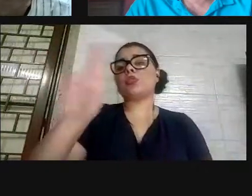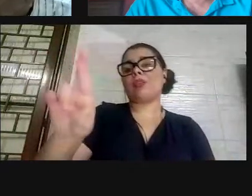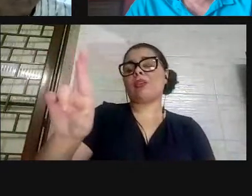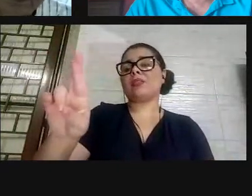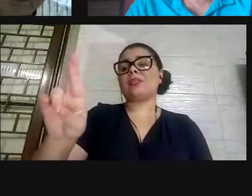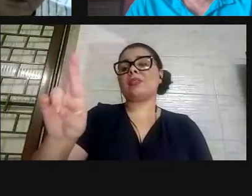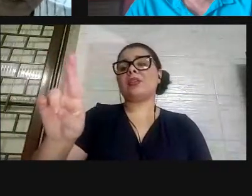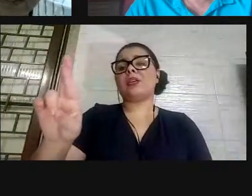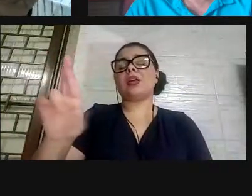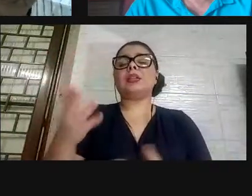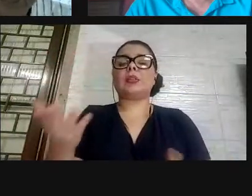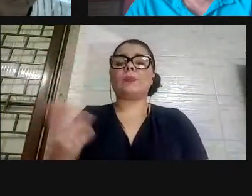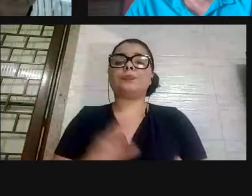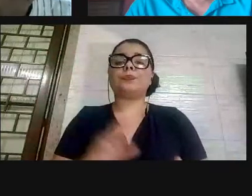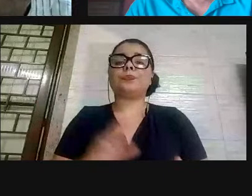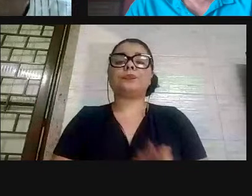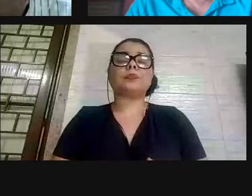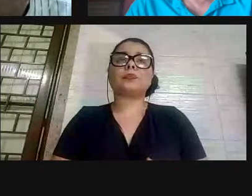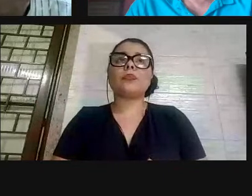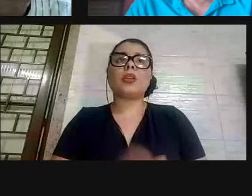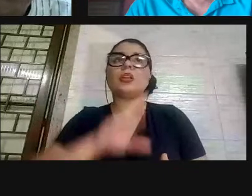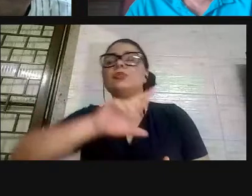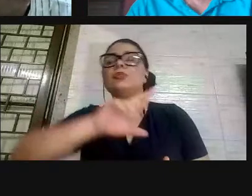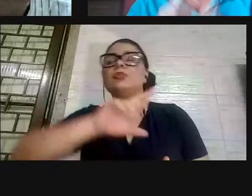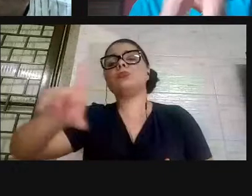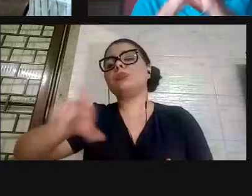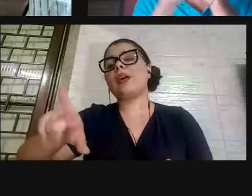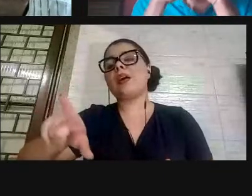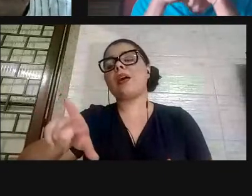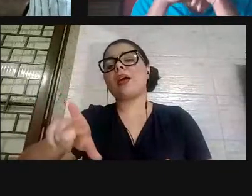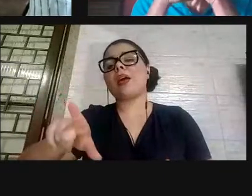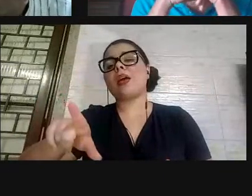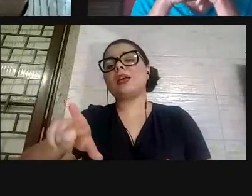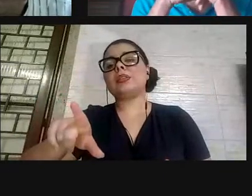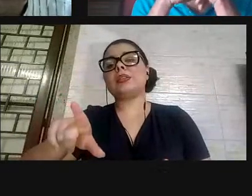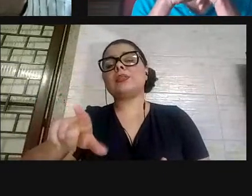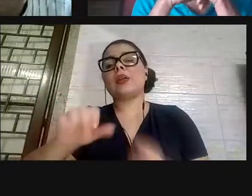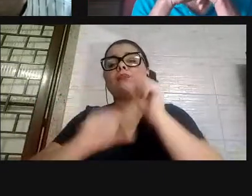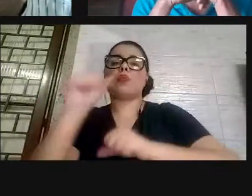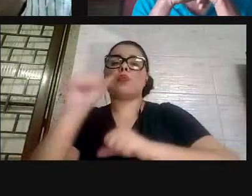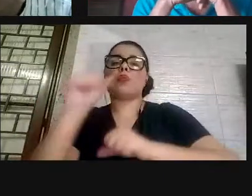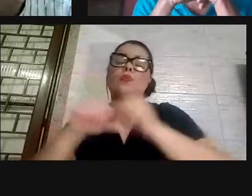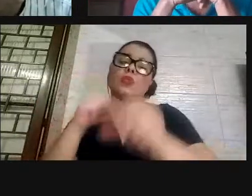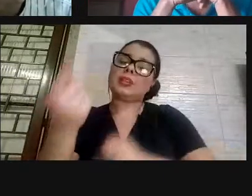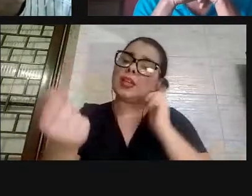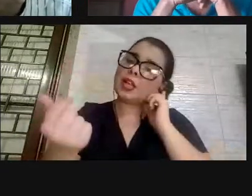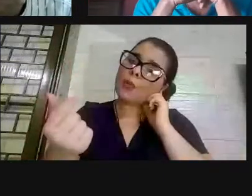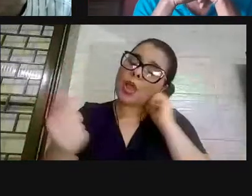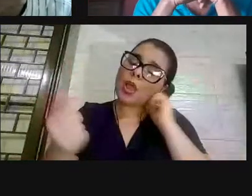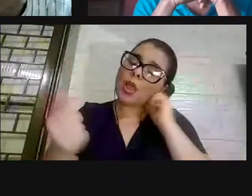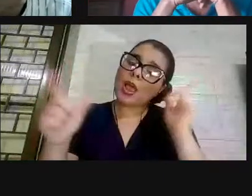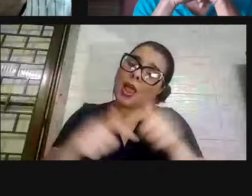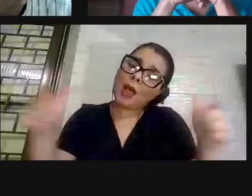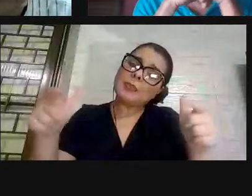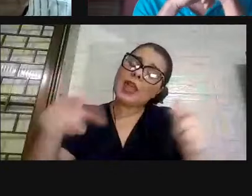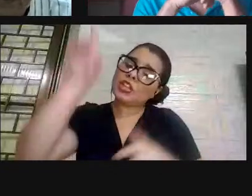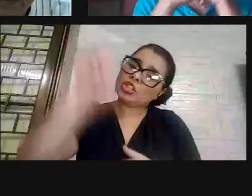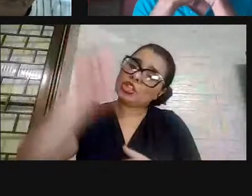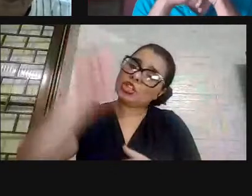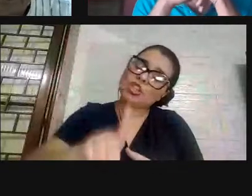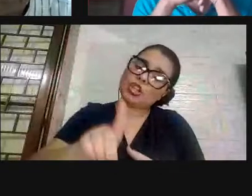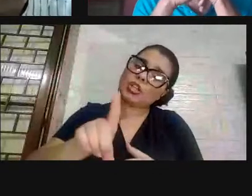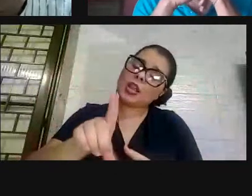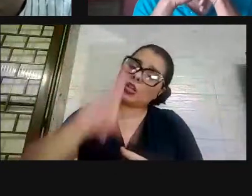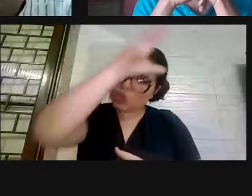classe média, não está na agenda da reforma tributária, da reforma administrativa, ampliar o Estado, ampliar direitos públicos, ampliar